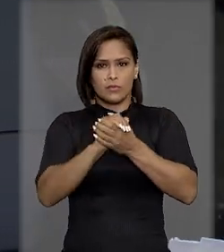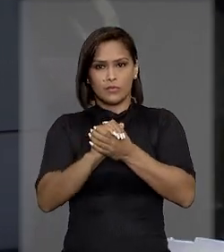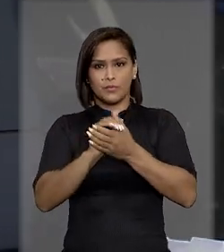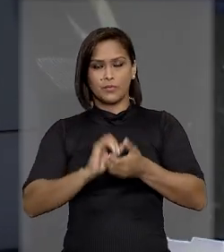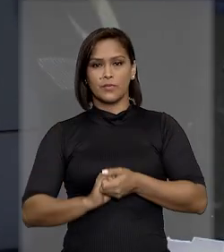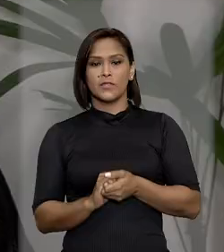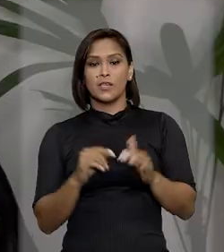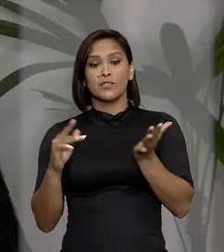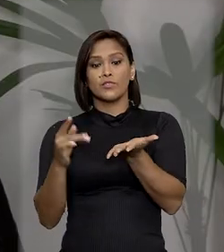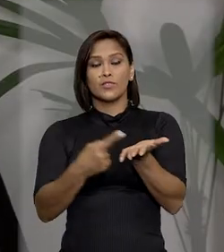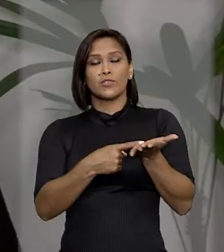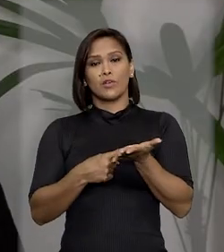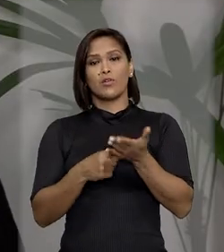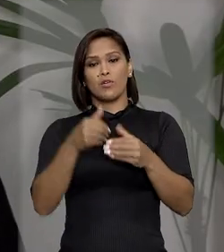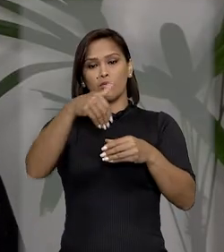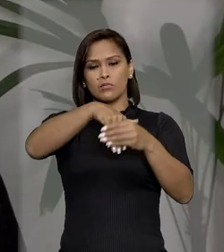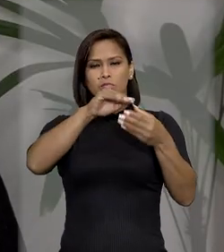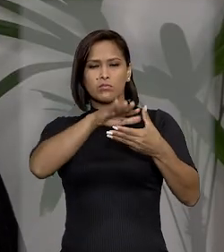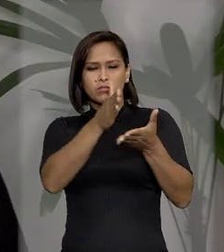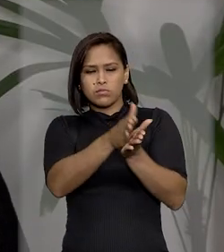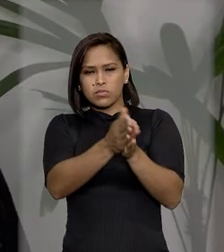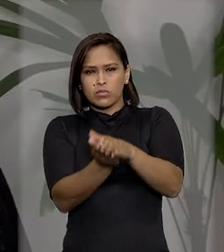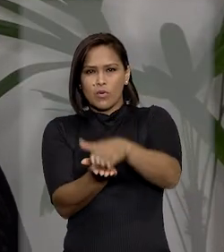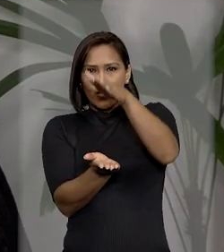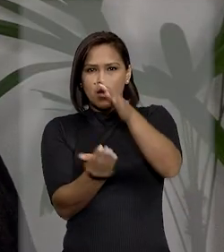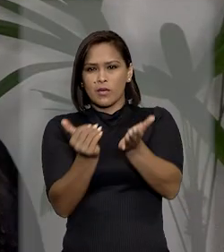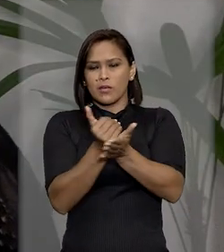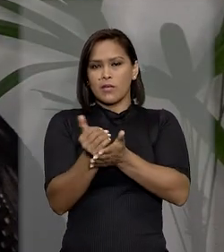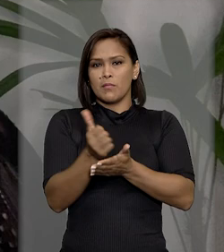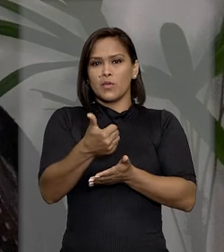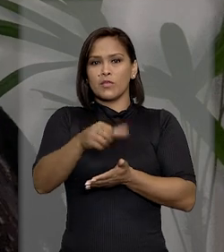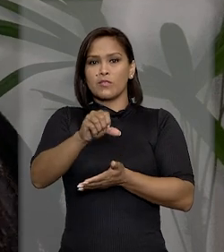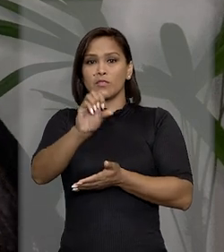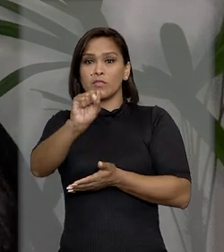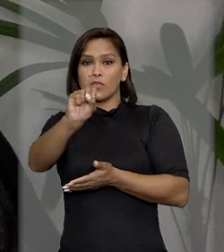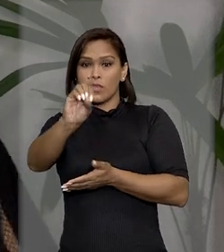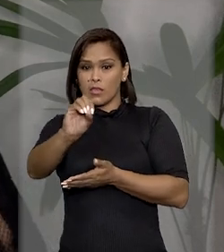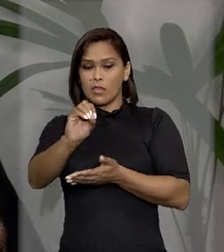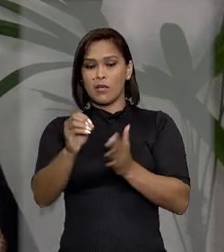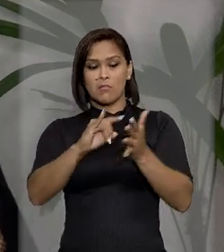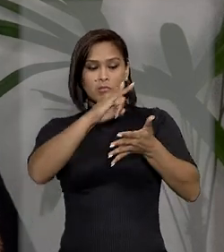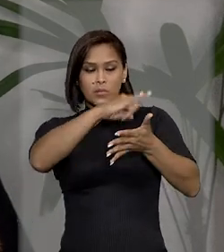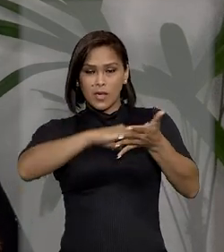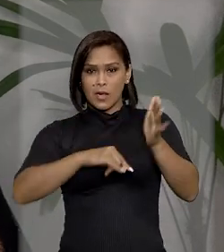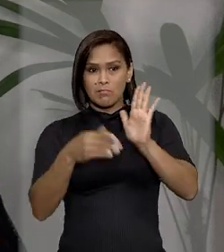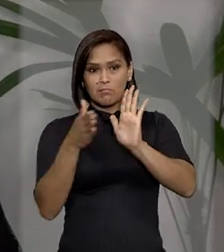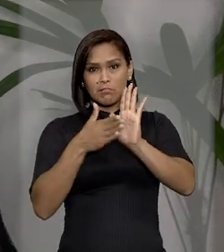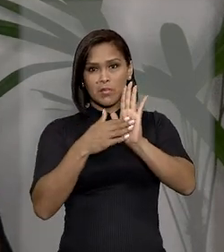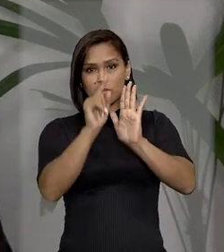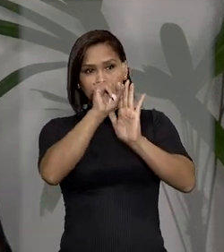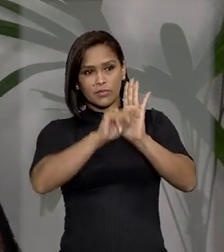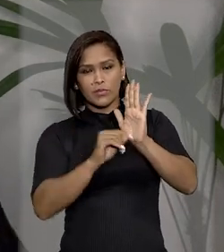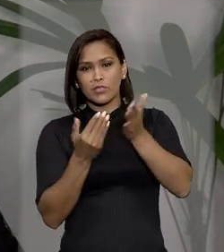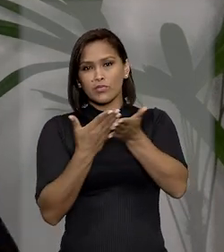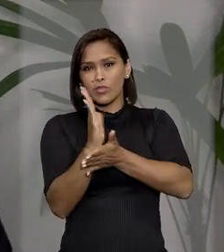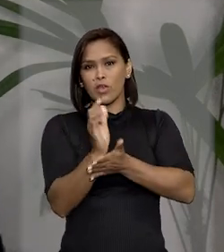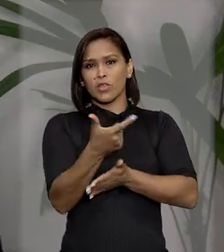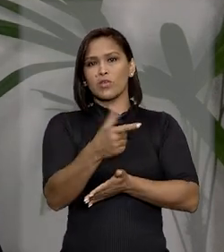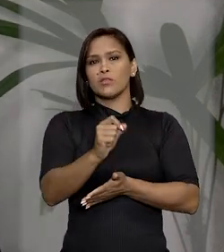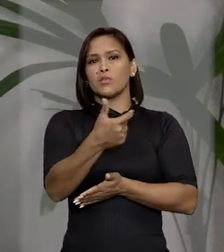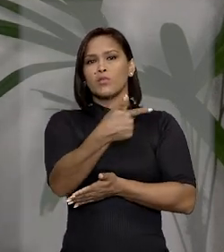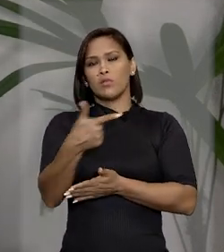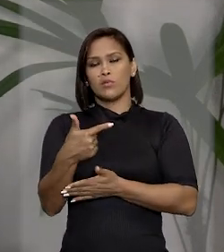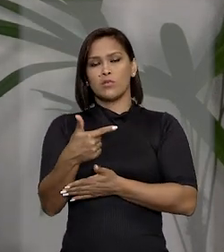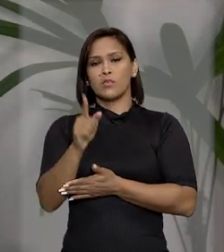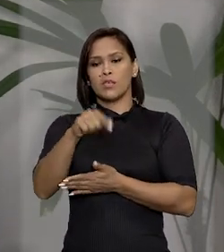durante a relação. De acordo com os autos, a relação teve início em 1980, mas a primeira escritura de união estável só foi